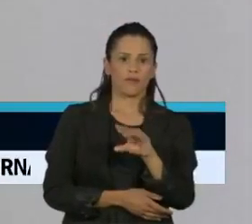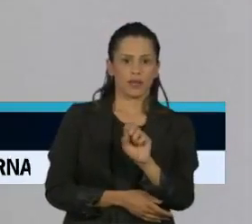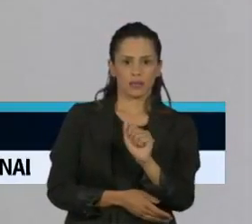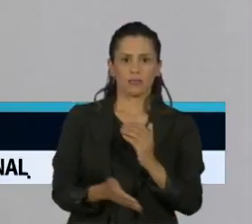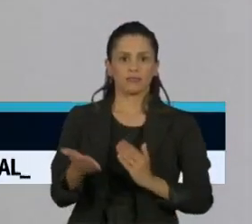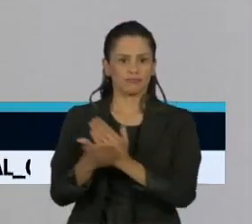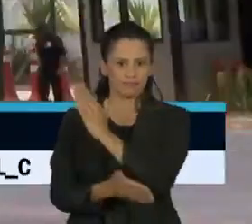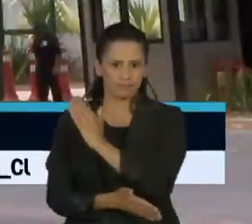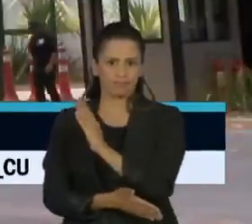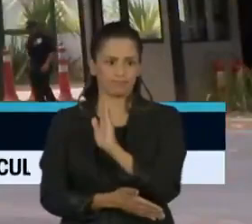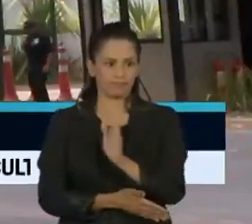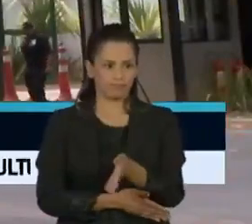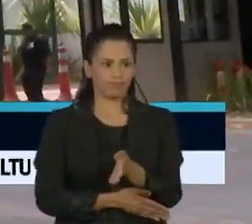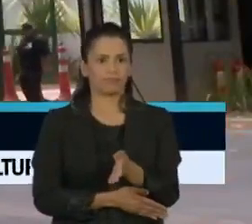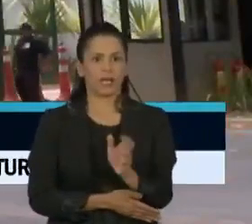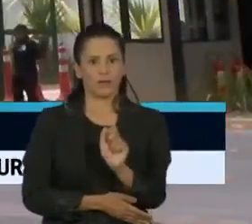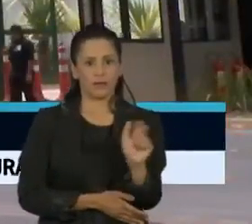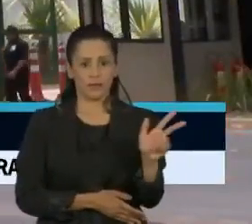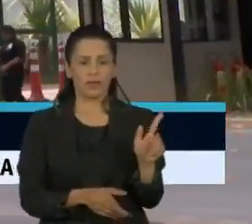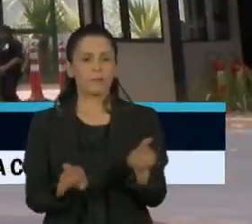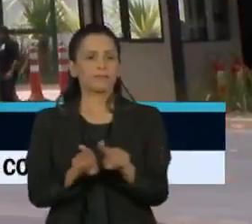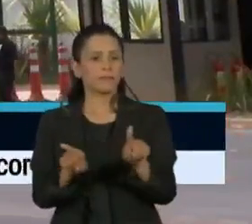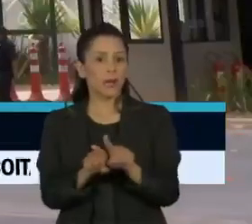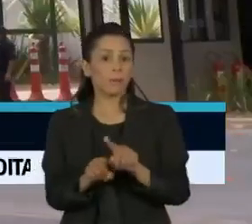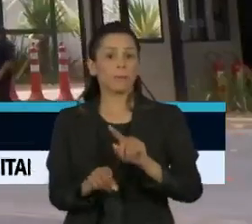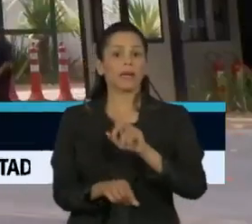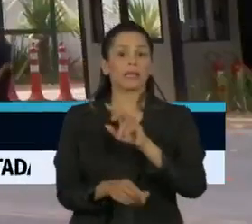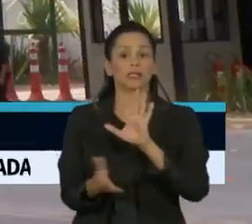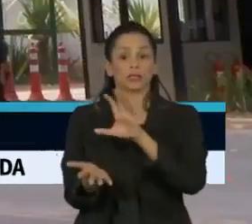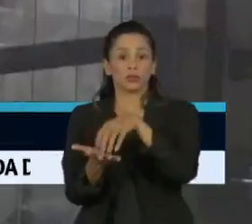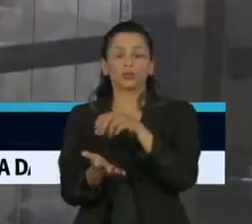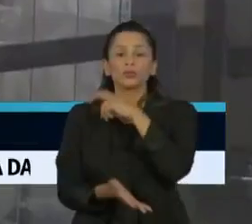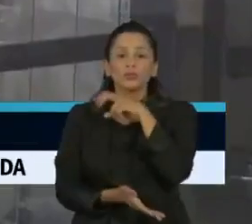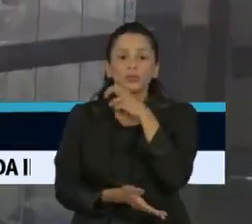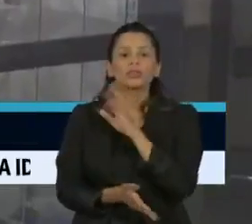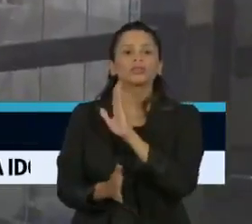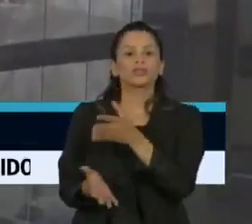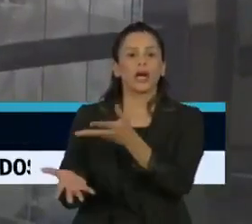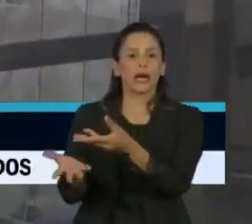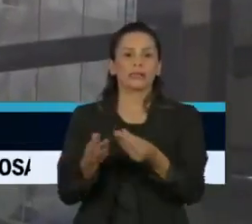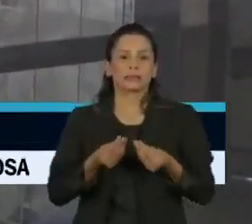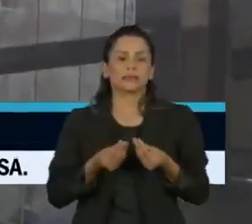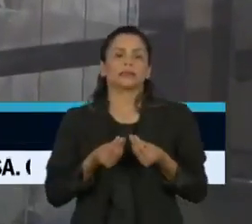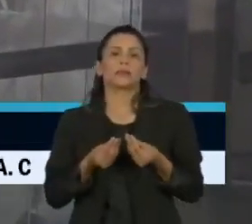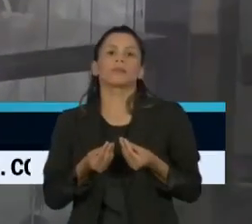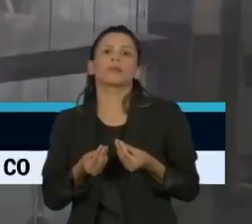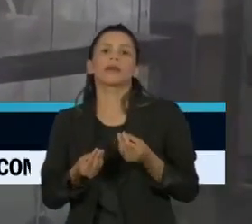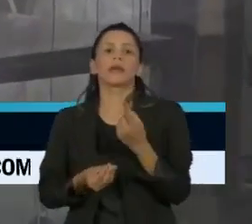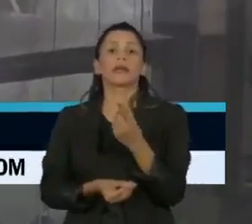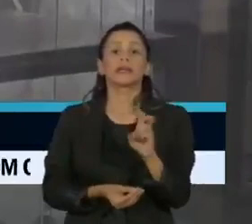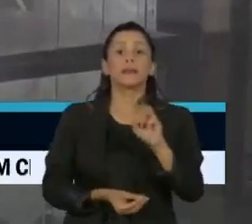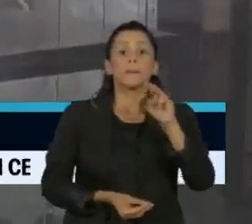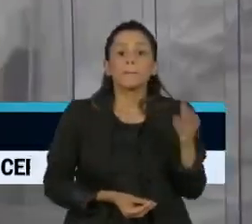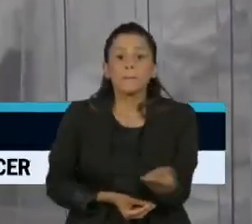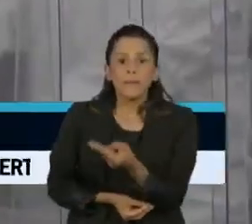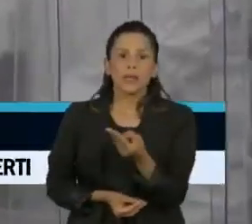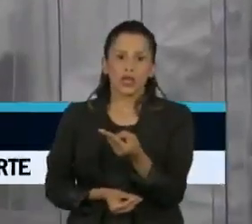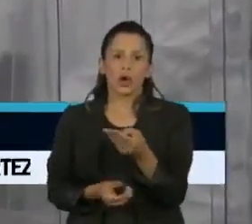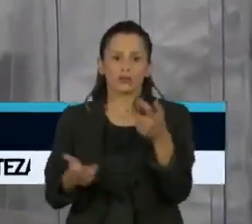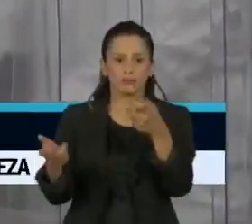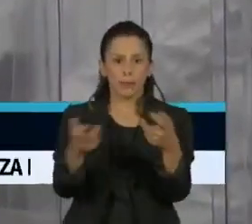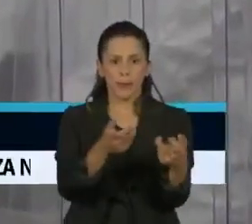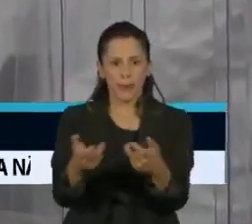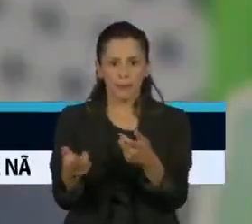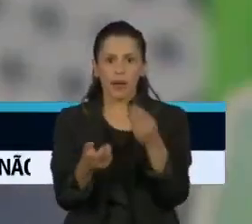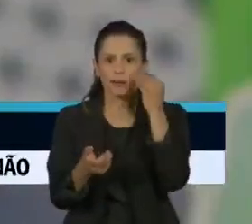granel para a produção local, o Butantan receberá 15 milhões de doses prontas até o final deste ano. A previsão para o início